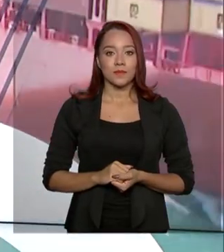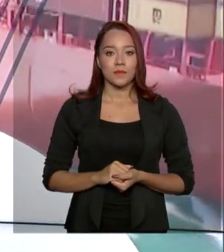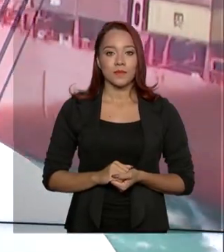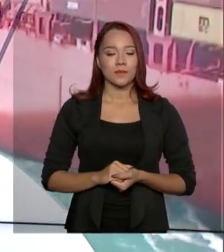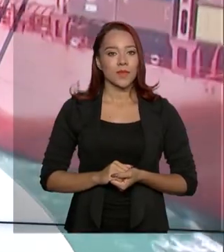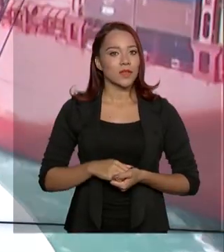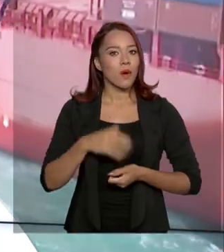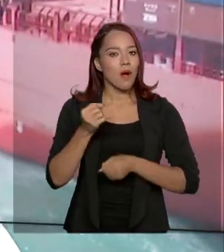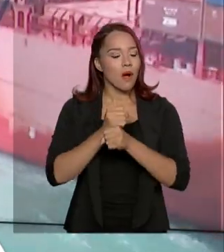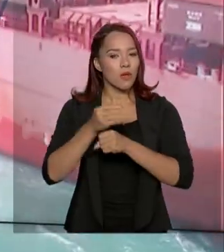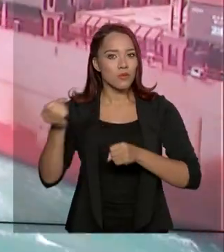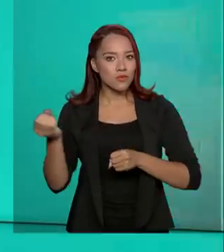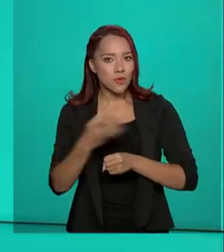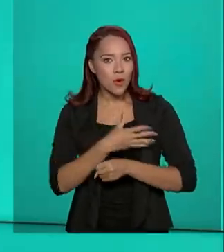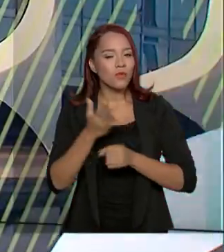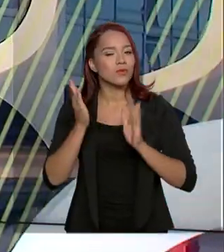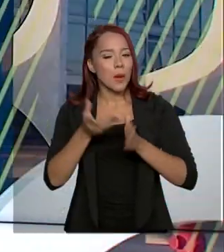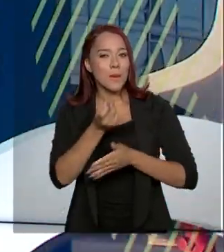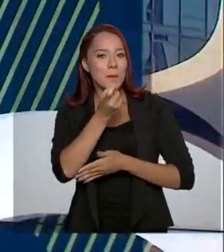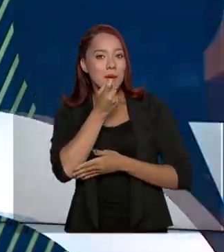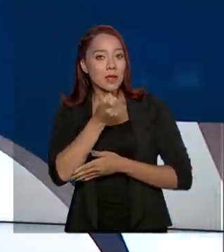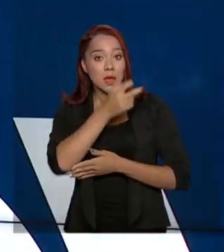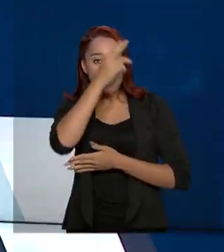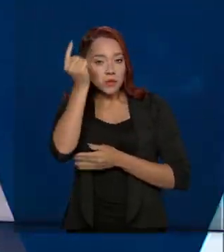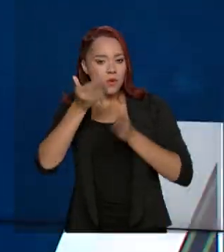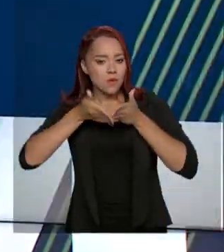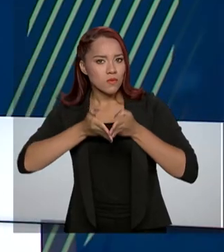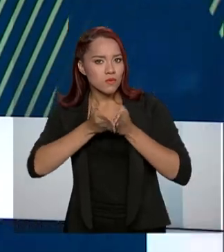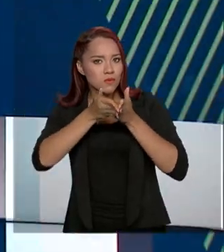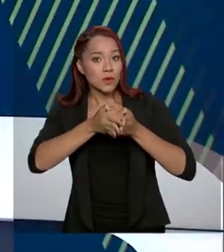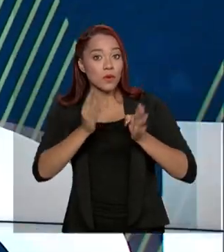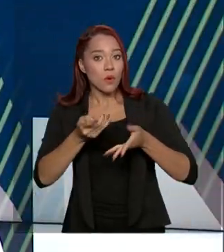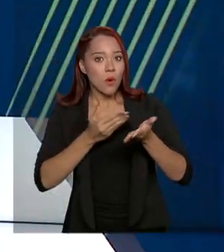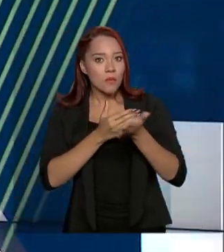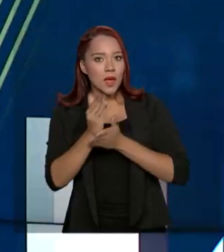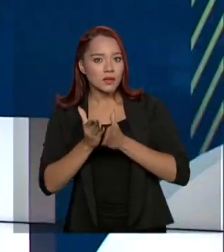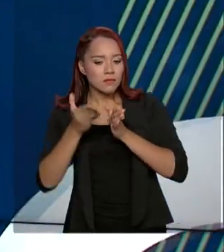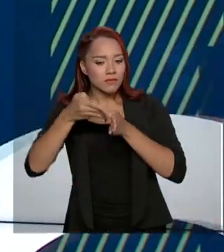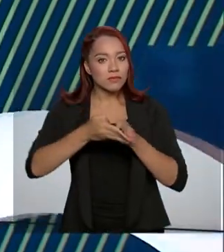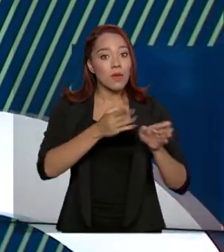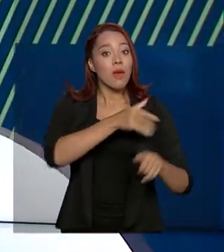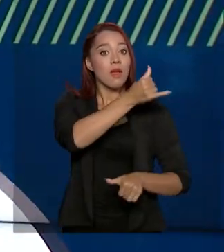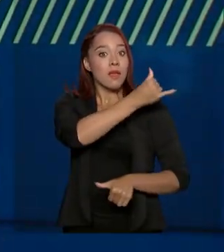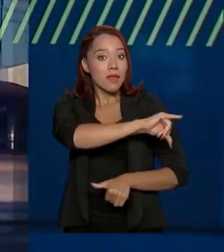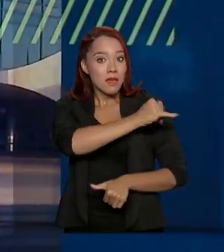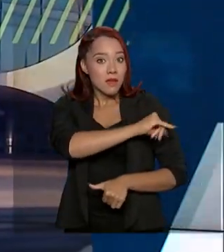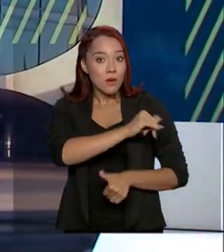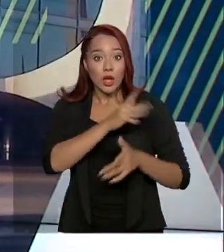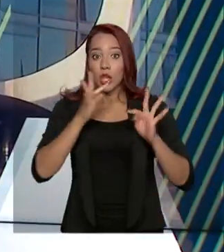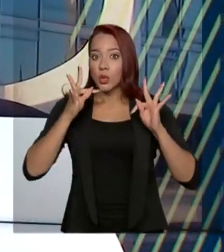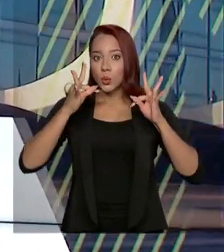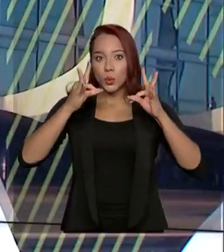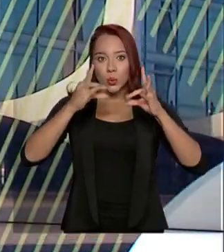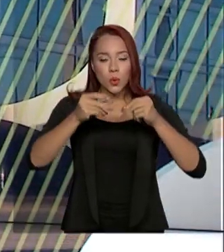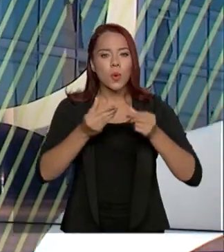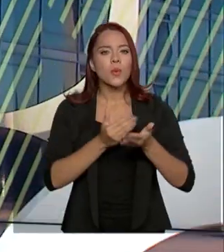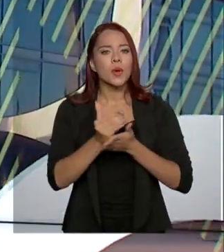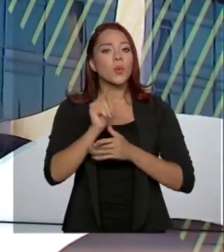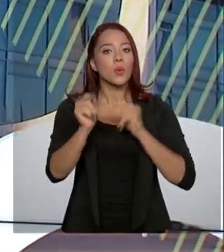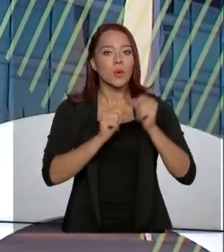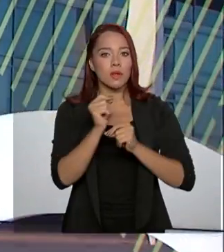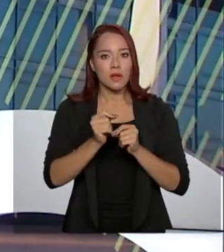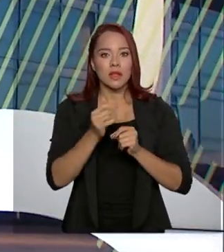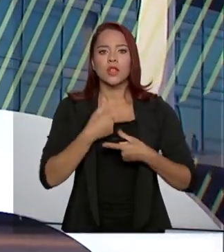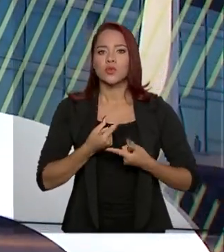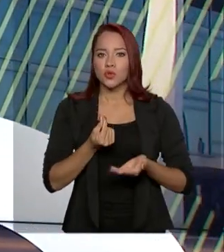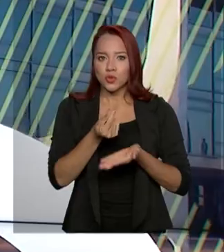Réveillon chegando e turistas em transatlânticos começam a desembarcar no Rio de Janeiro. E toda essa movimentação deve injetar 3